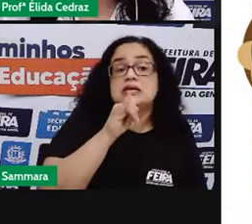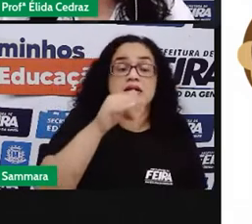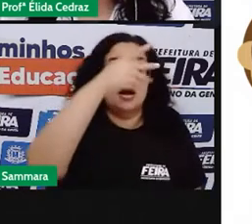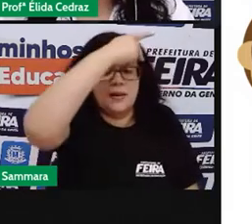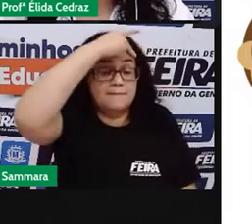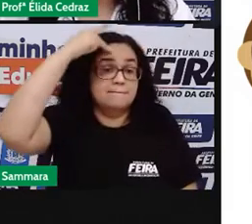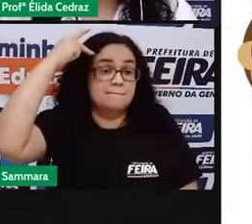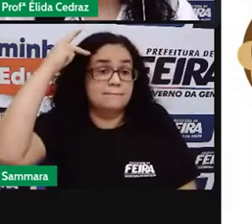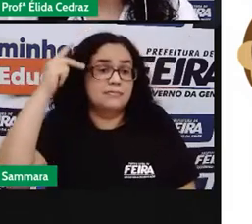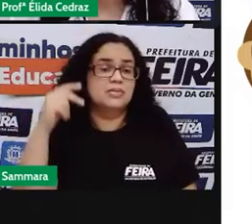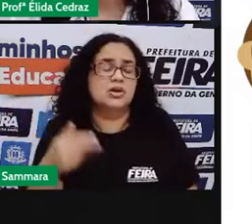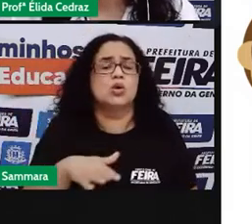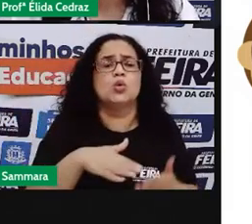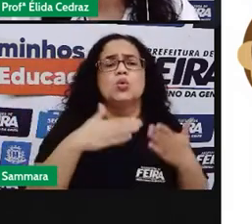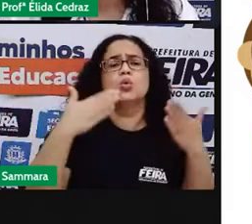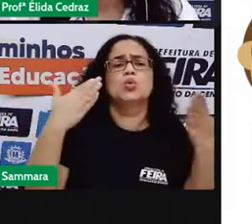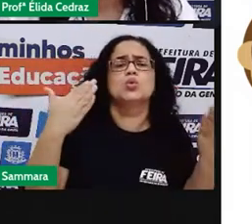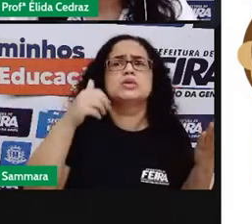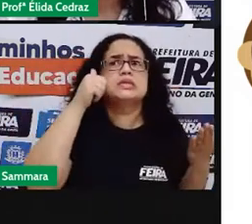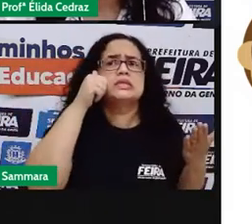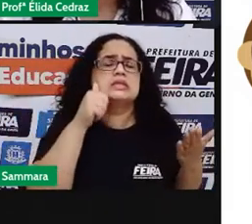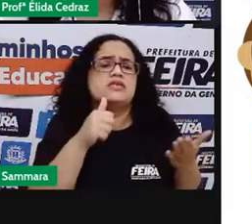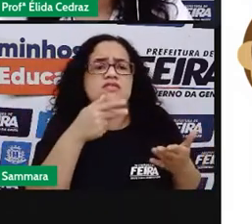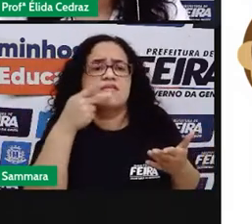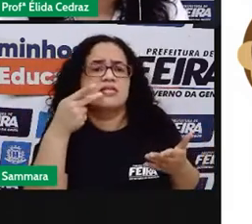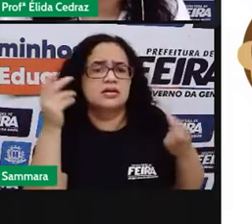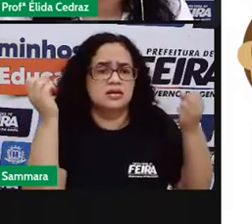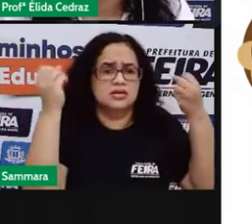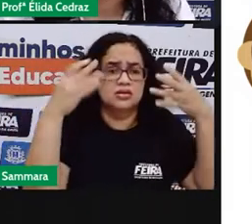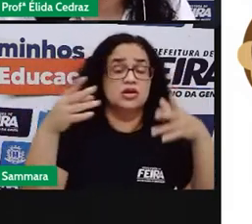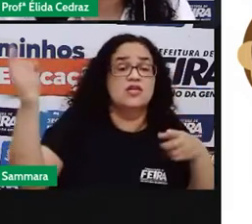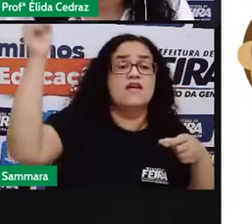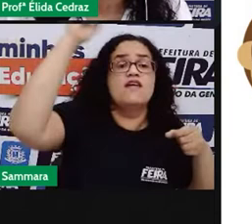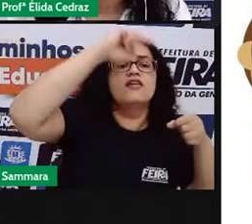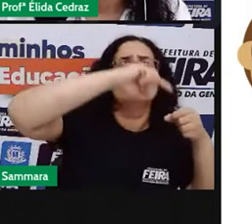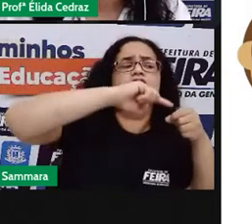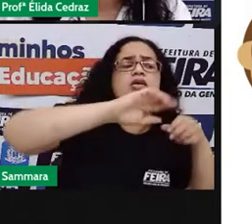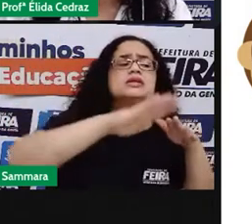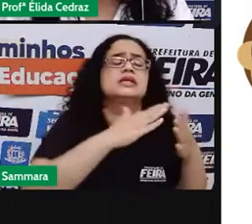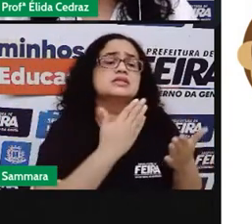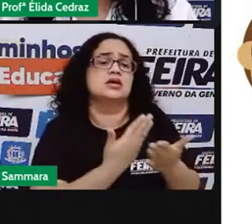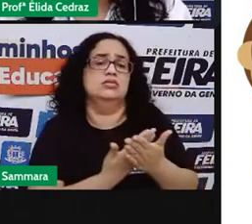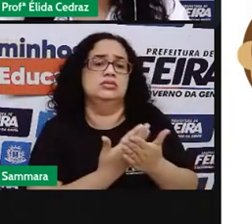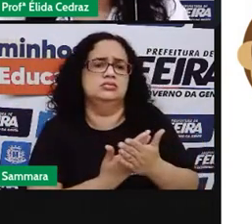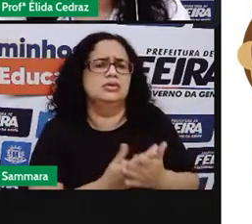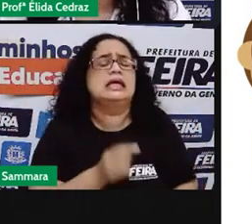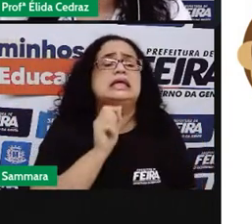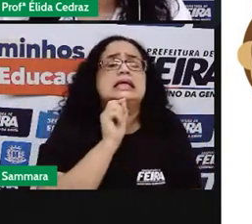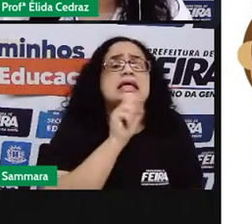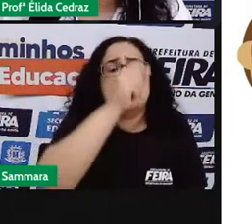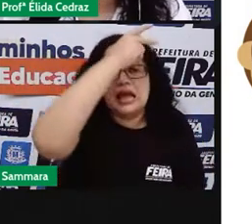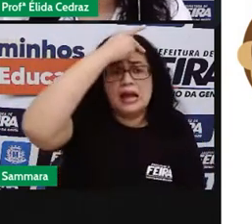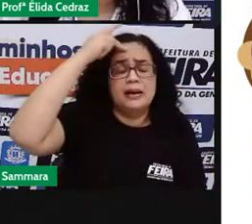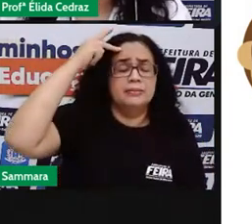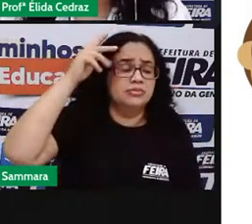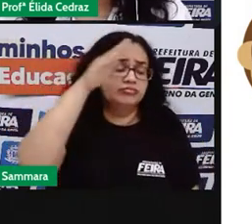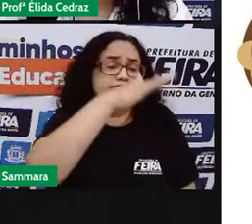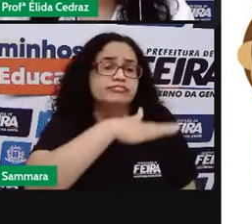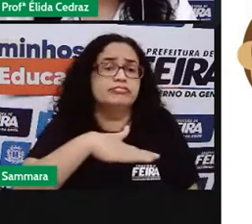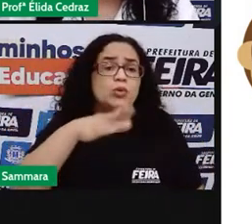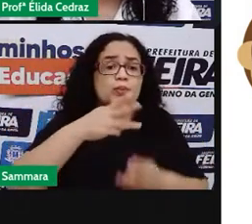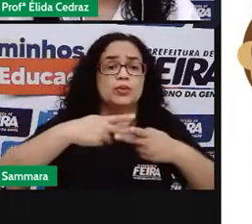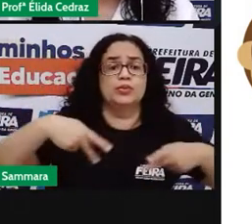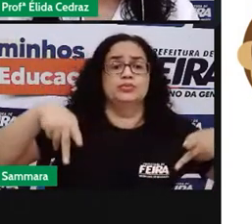-alvo. Quando nós falamos de retorno às aulas, quem é o público-alvo?